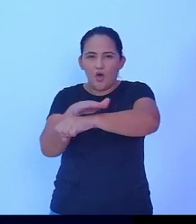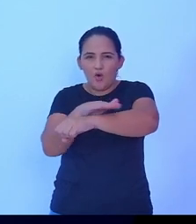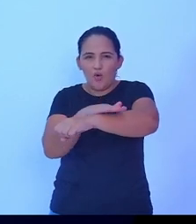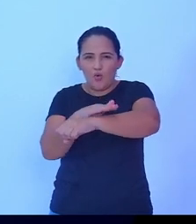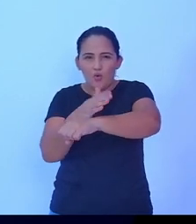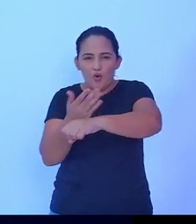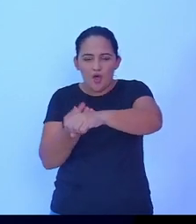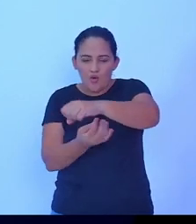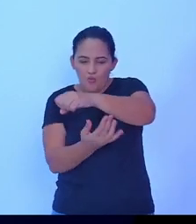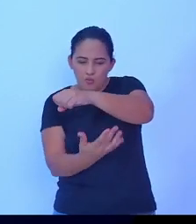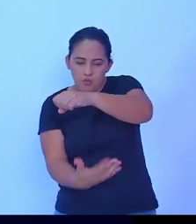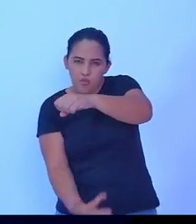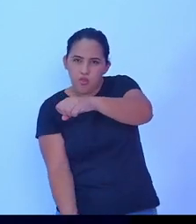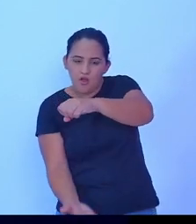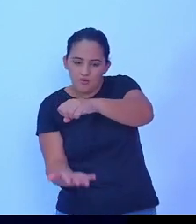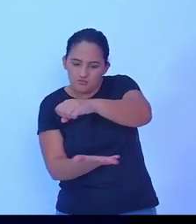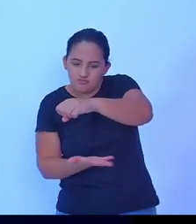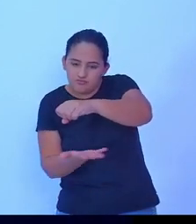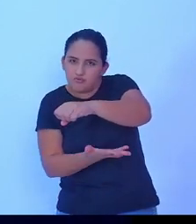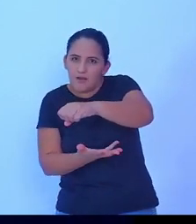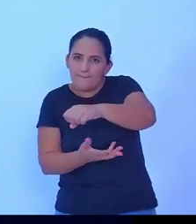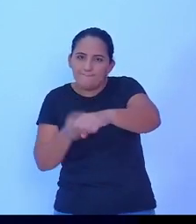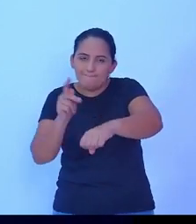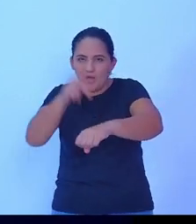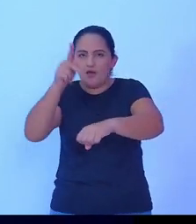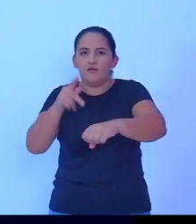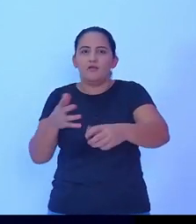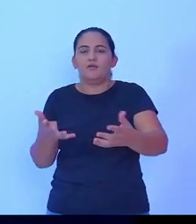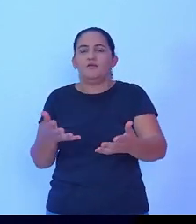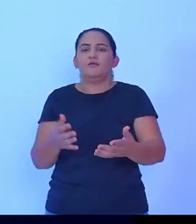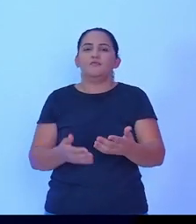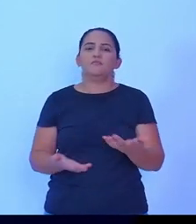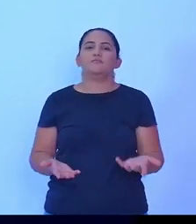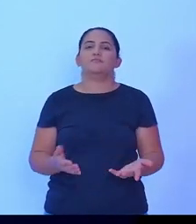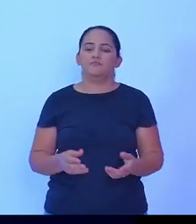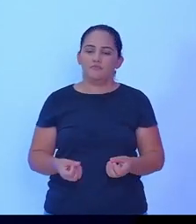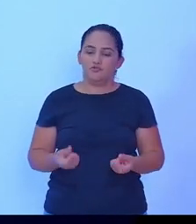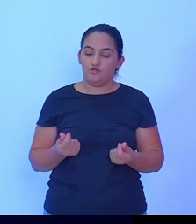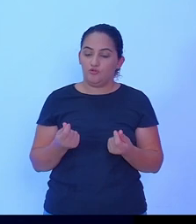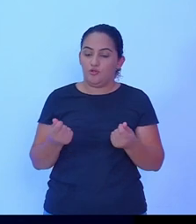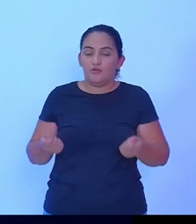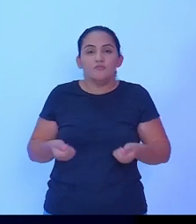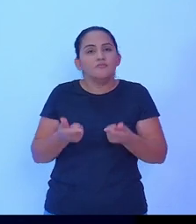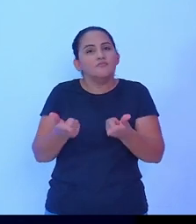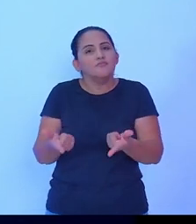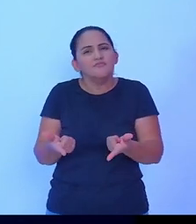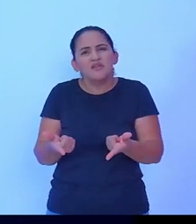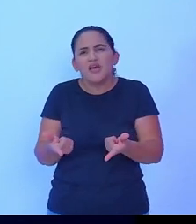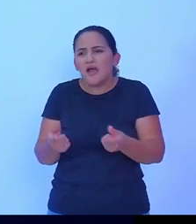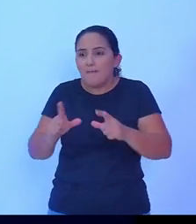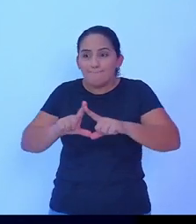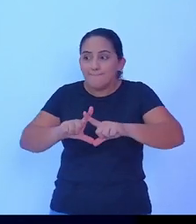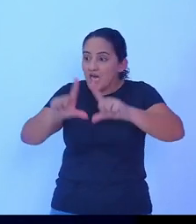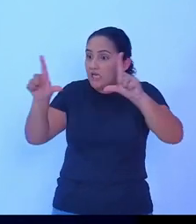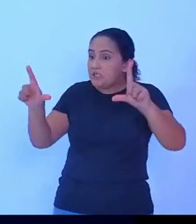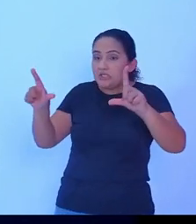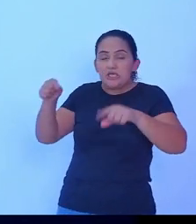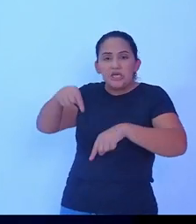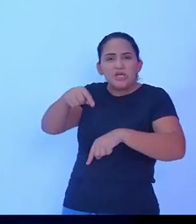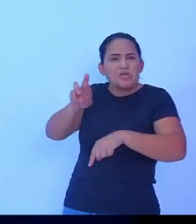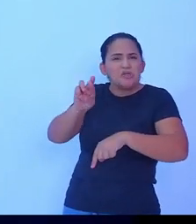Então, assim, são projetos que o governo federal tem mandado não tem aparecido diante da opinião pública.